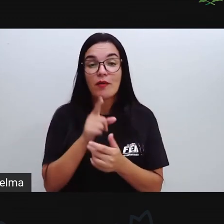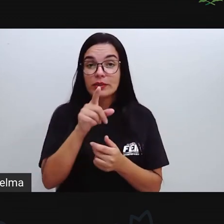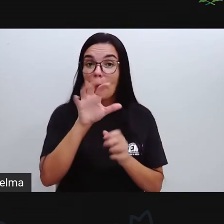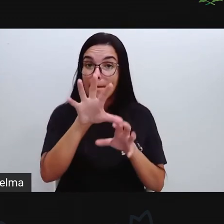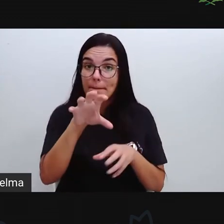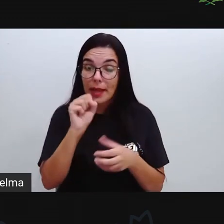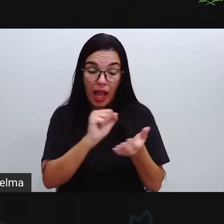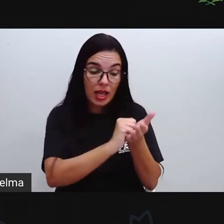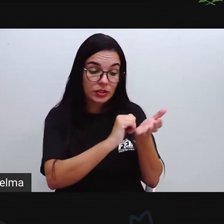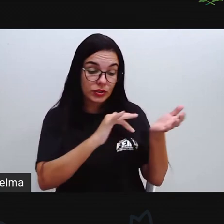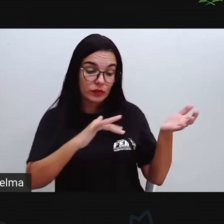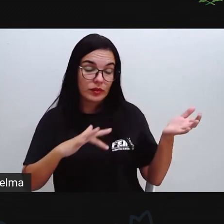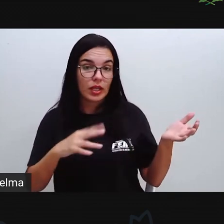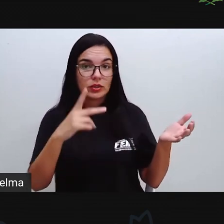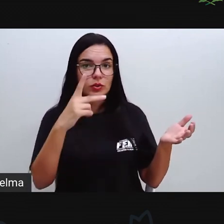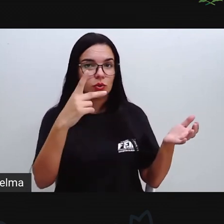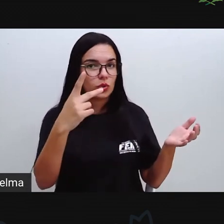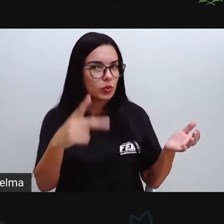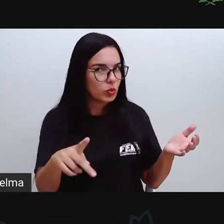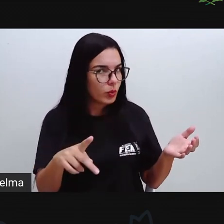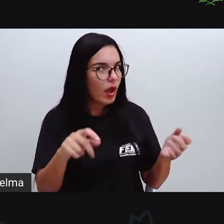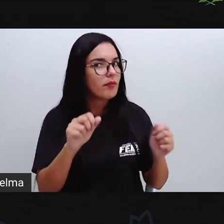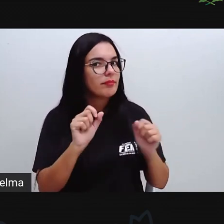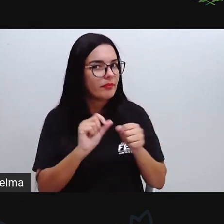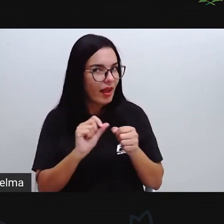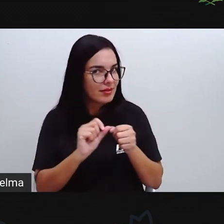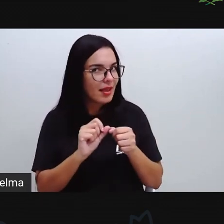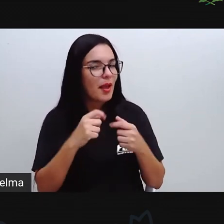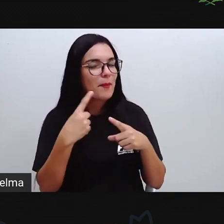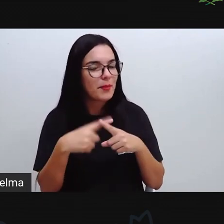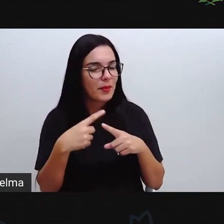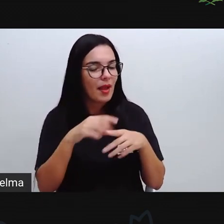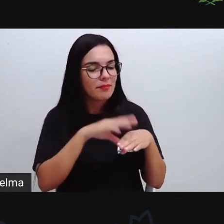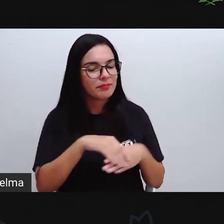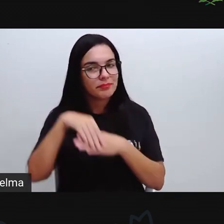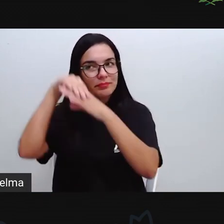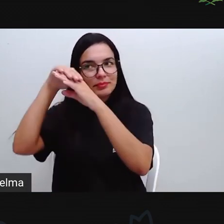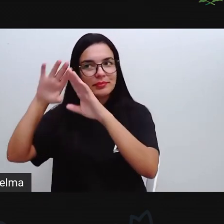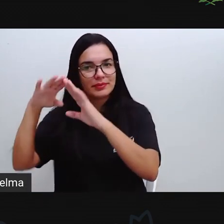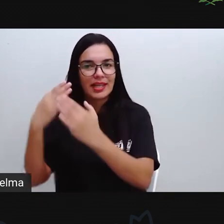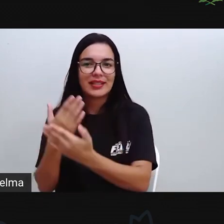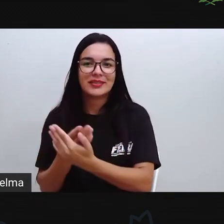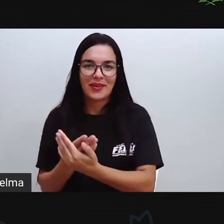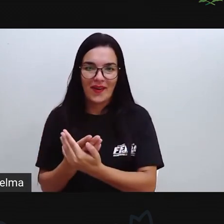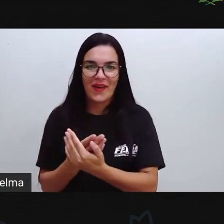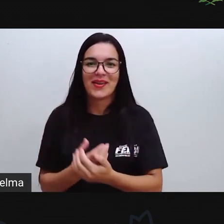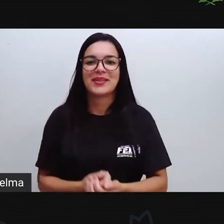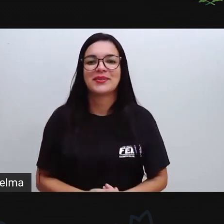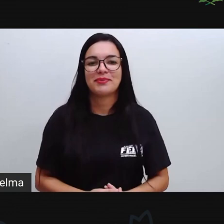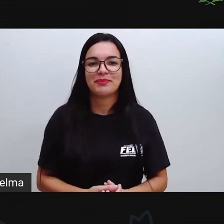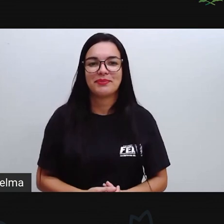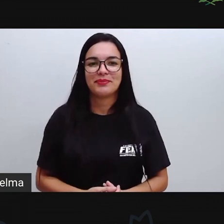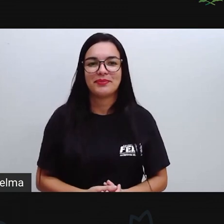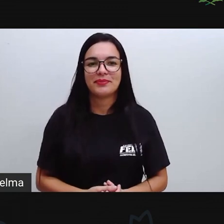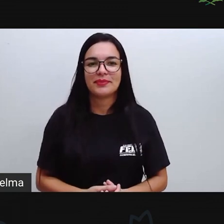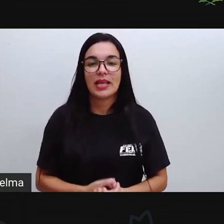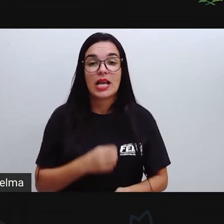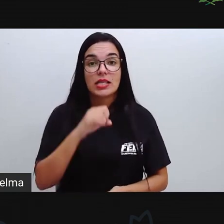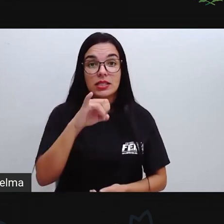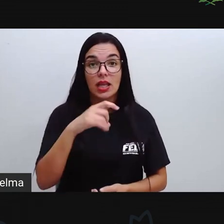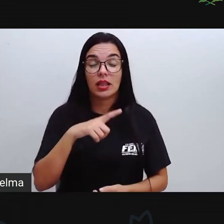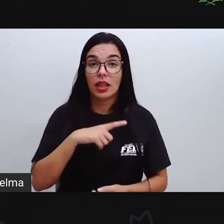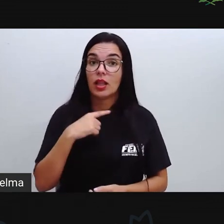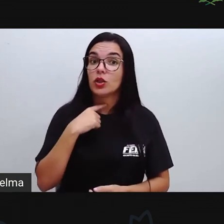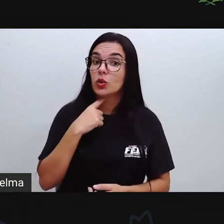percurso pedagógico, realiza essa atividade com muito cuidado, com muito capricho que deverão ser devolvidas às escolas de vocês. Se vocês